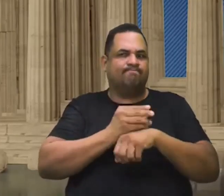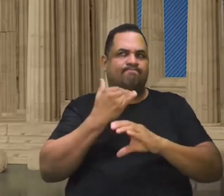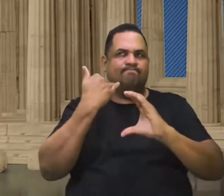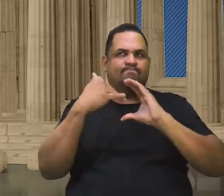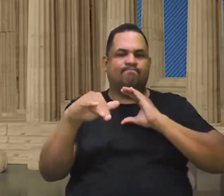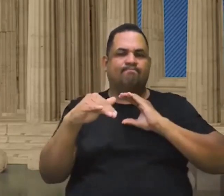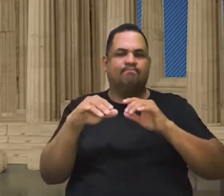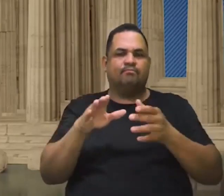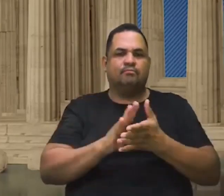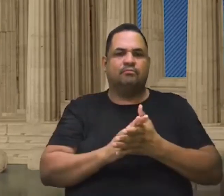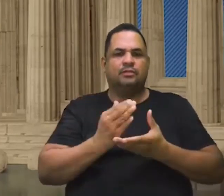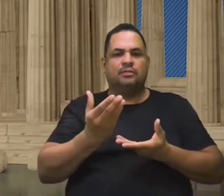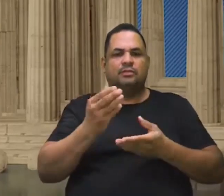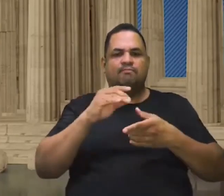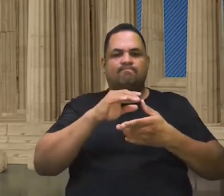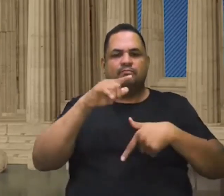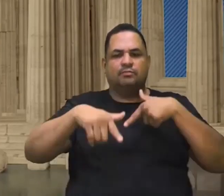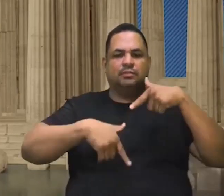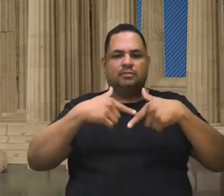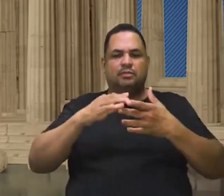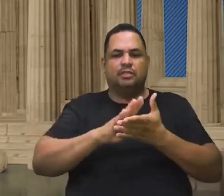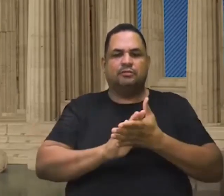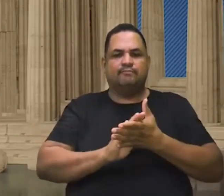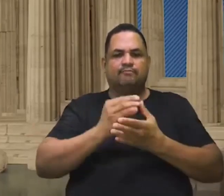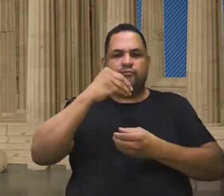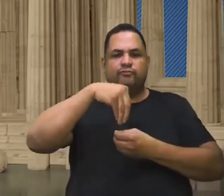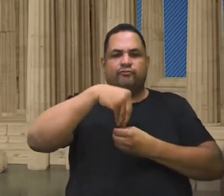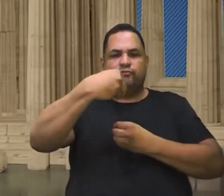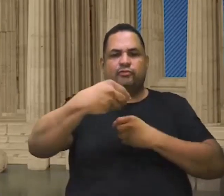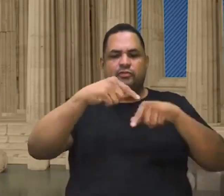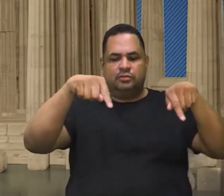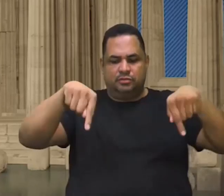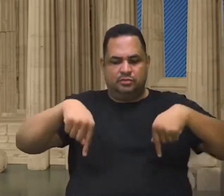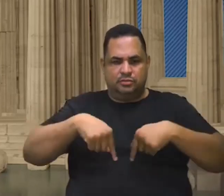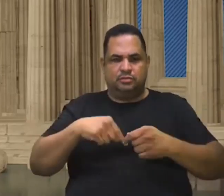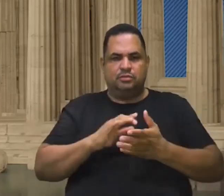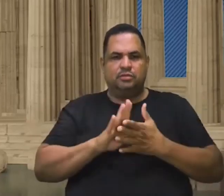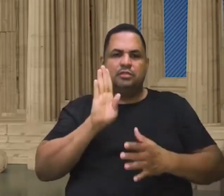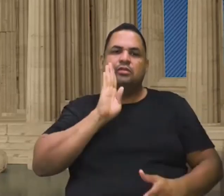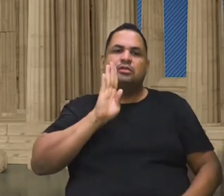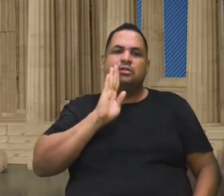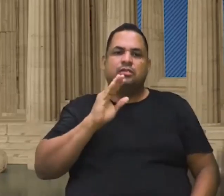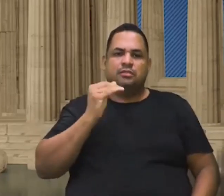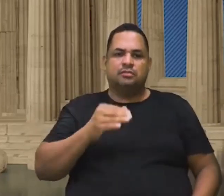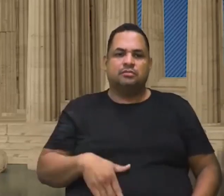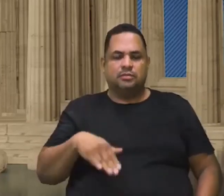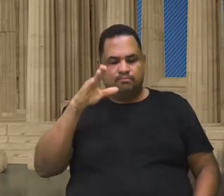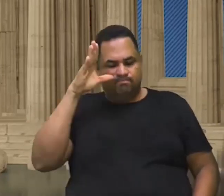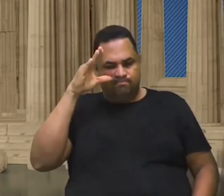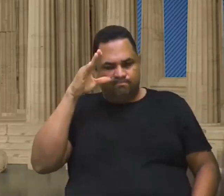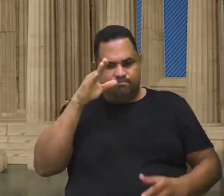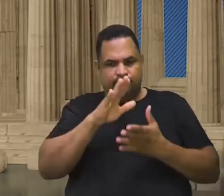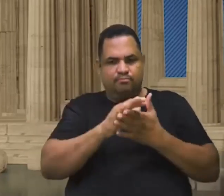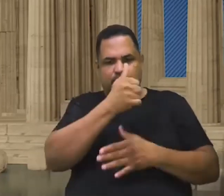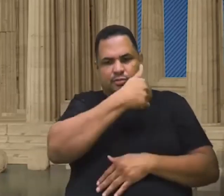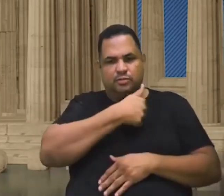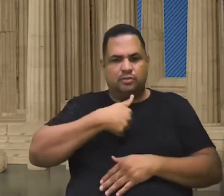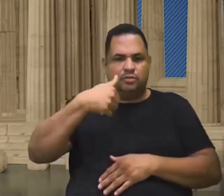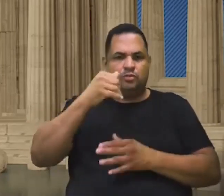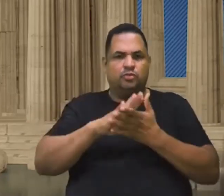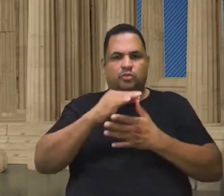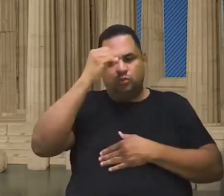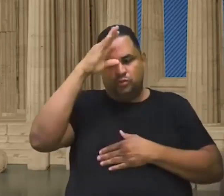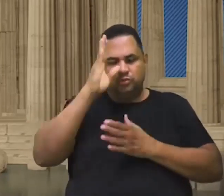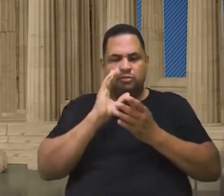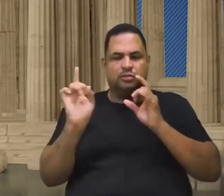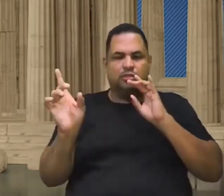extra-classe, explicando como é que vai funcionar. Está bem legal, bem interessante. Vai aumentar mais o conhecimento de